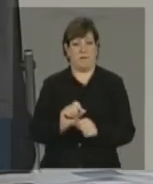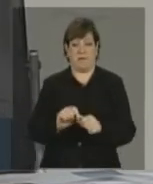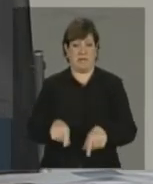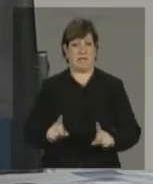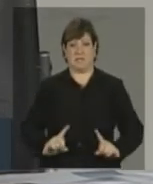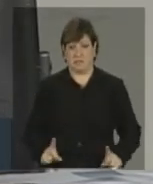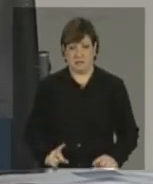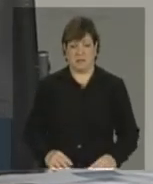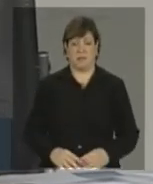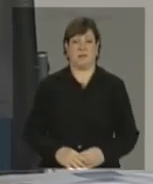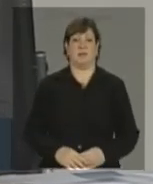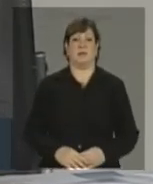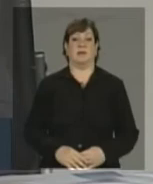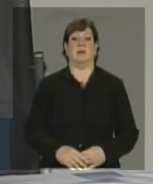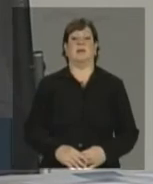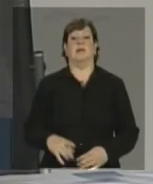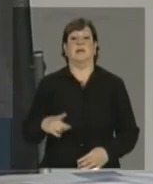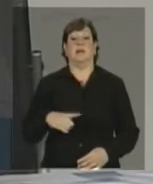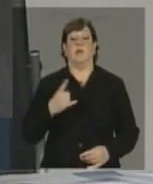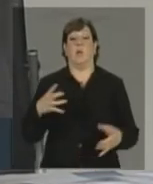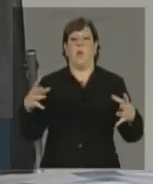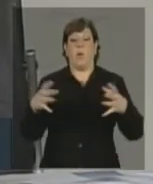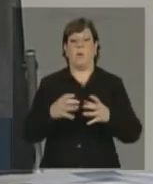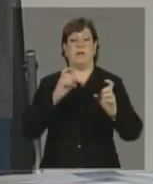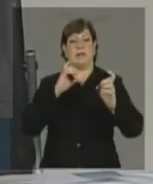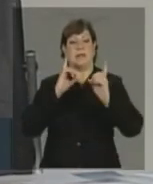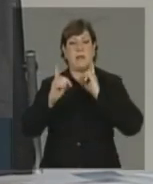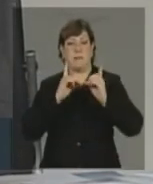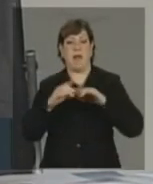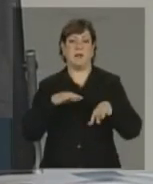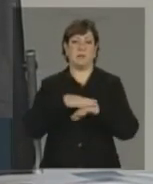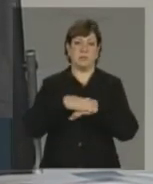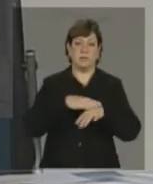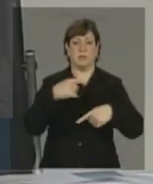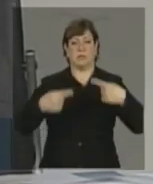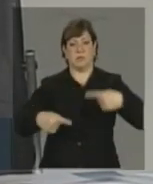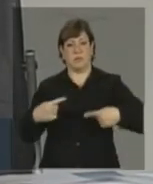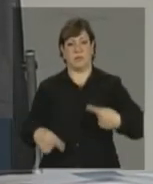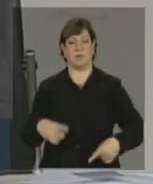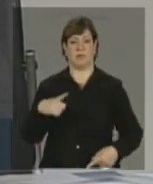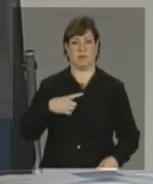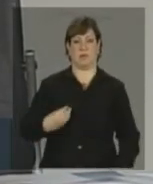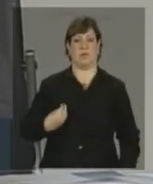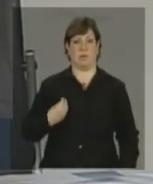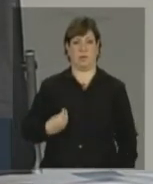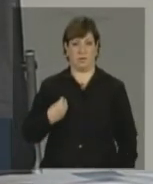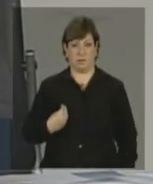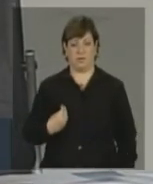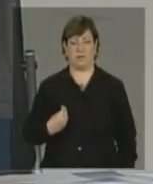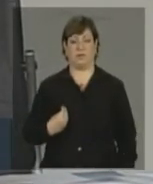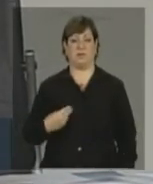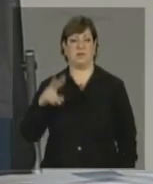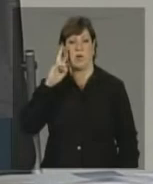Há um conjunto de debates ocorrendo sobre formas de